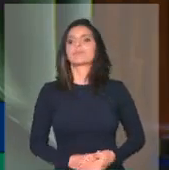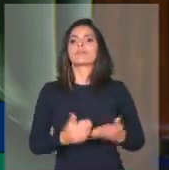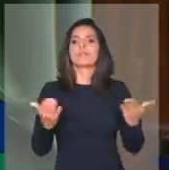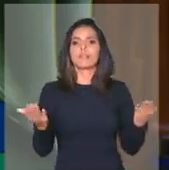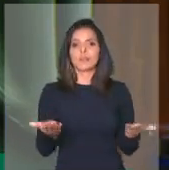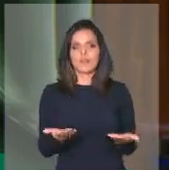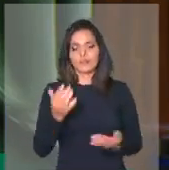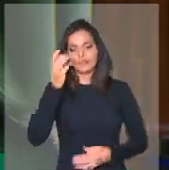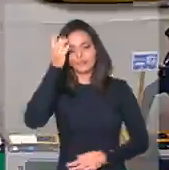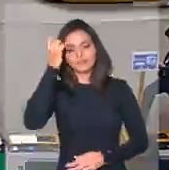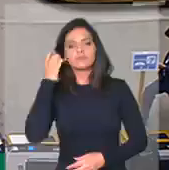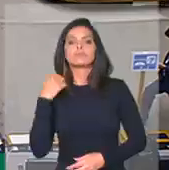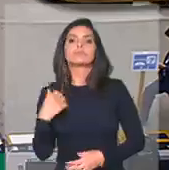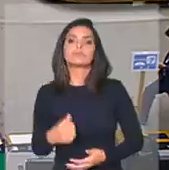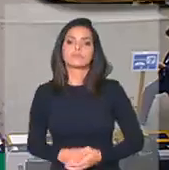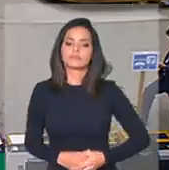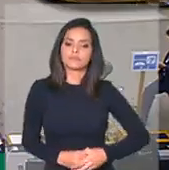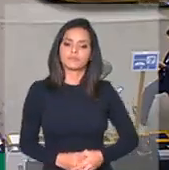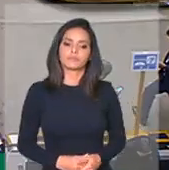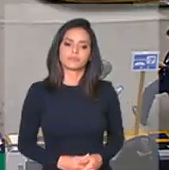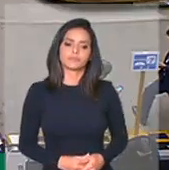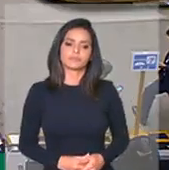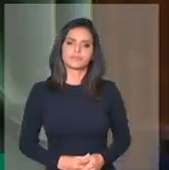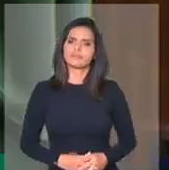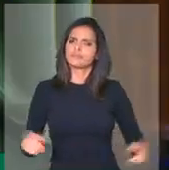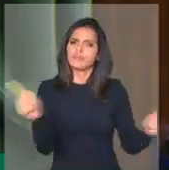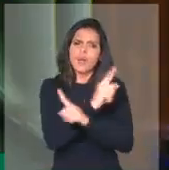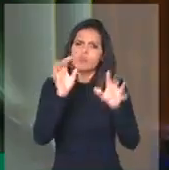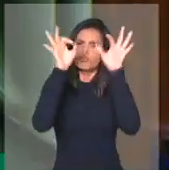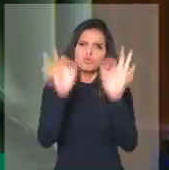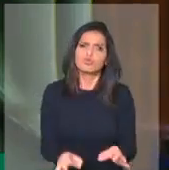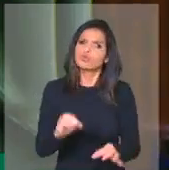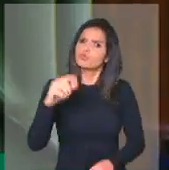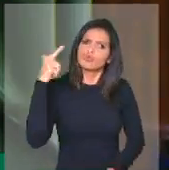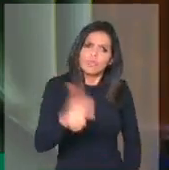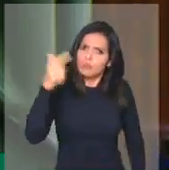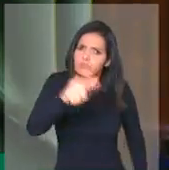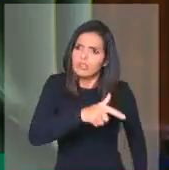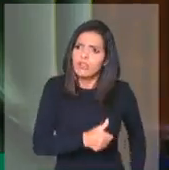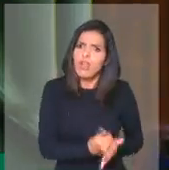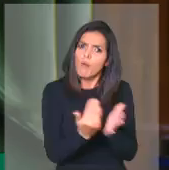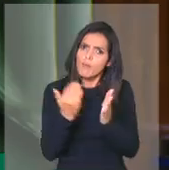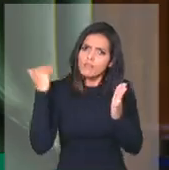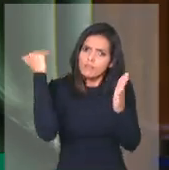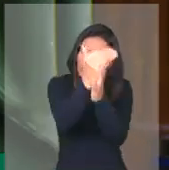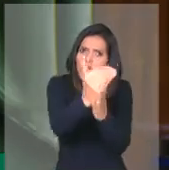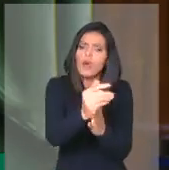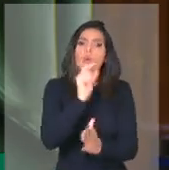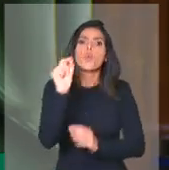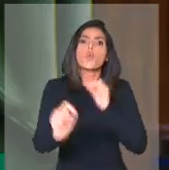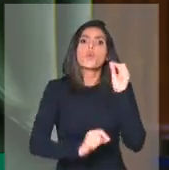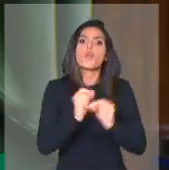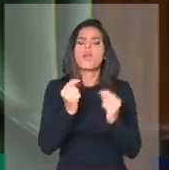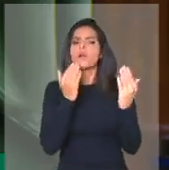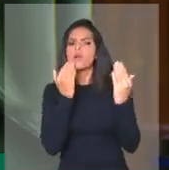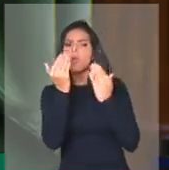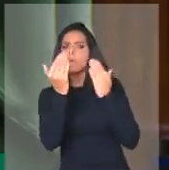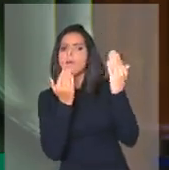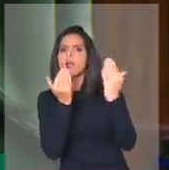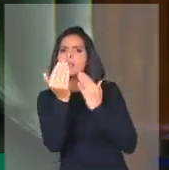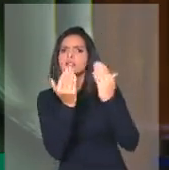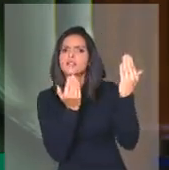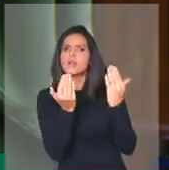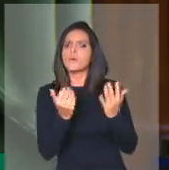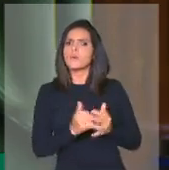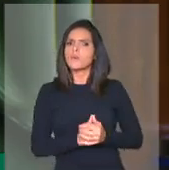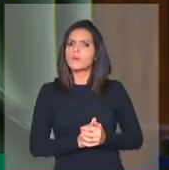Só para concluir, deputado, não é justo aumentar o parâmetro para